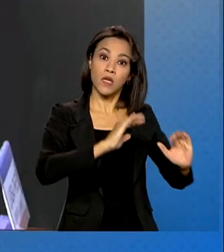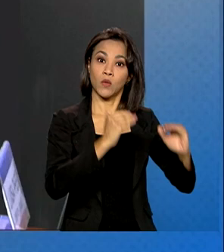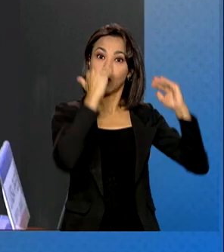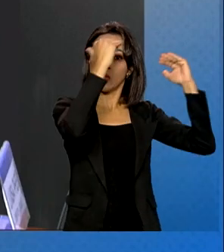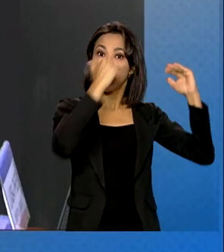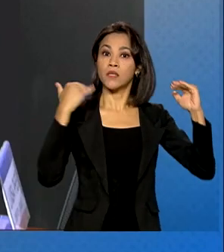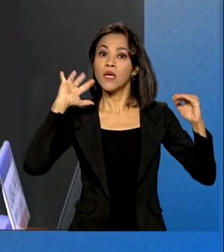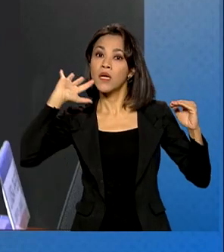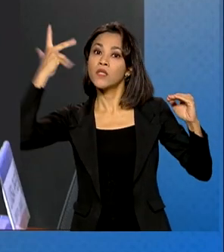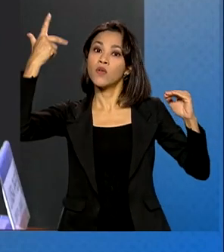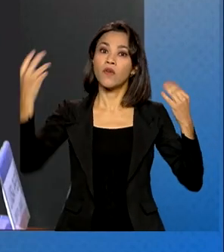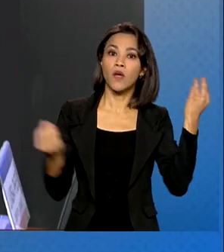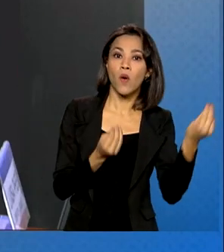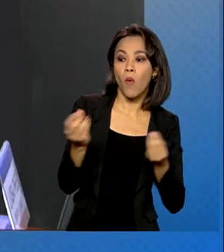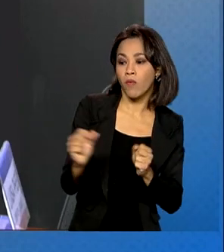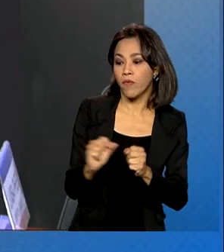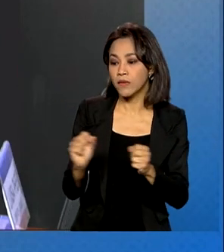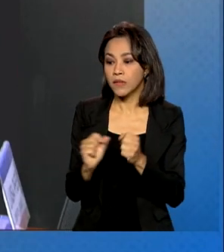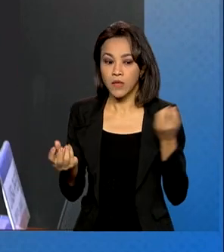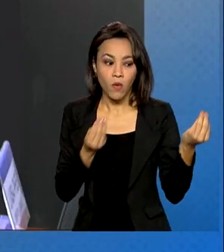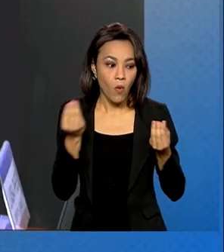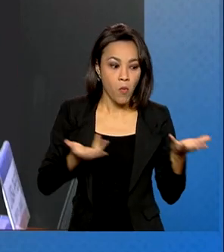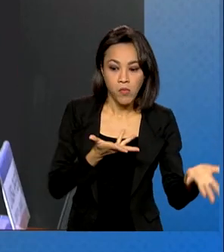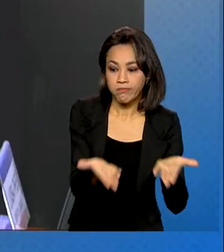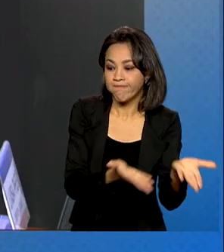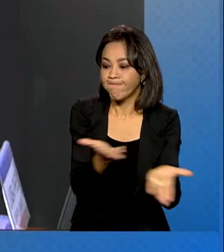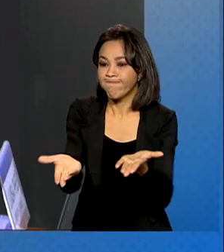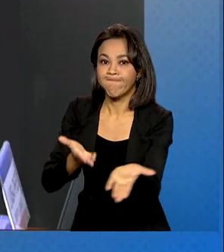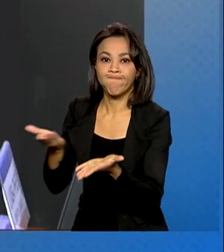E decisões que são com o cunho principal de salvar e proteger vidas.